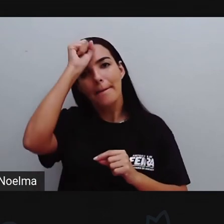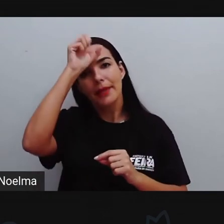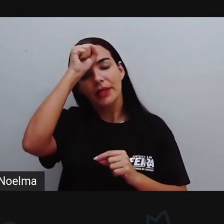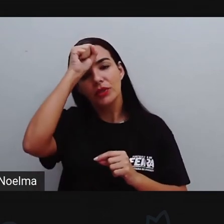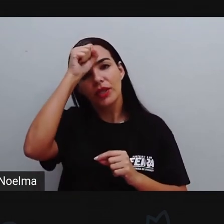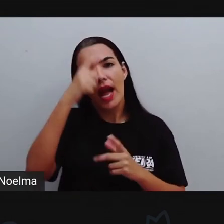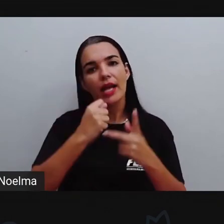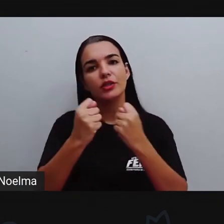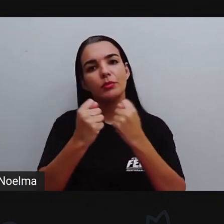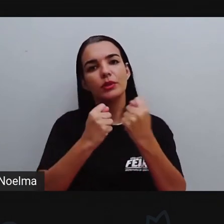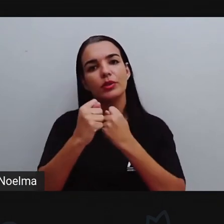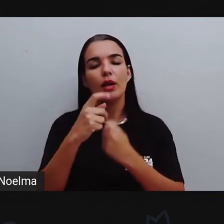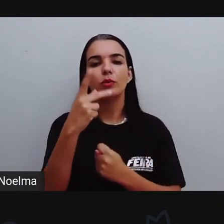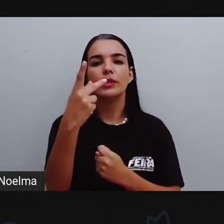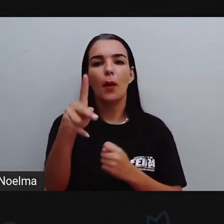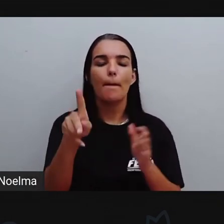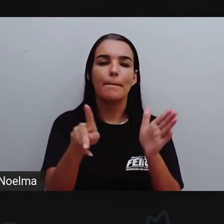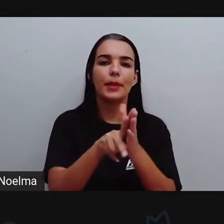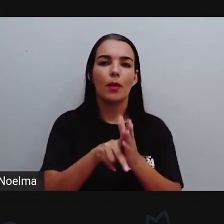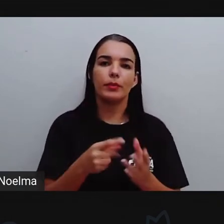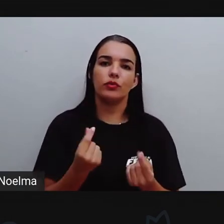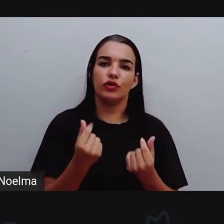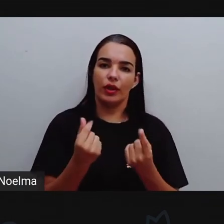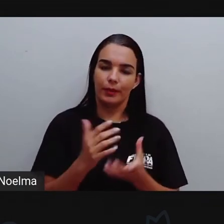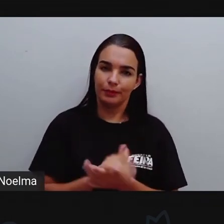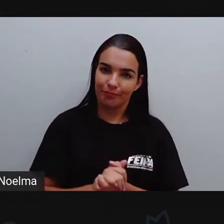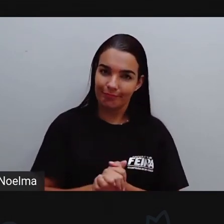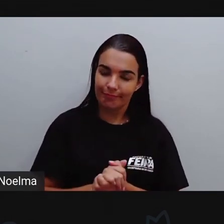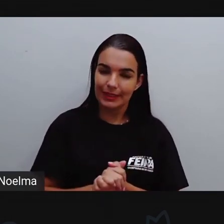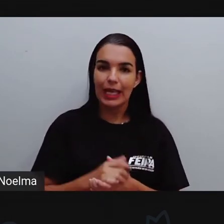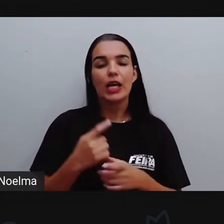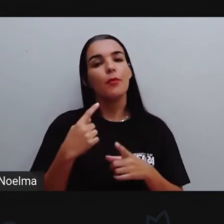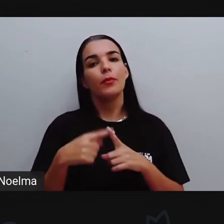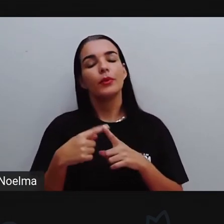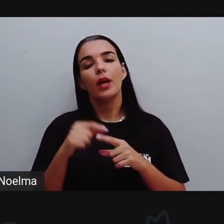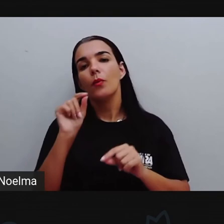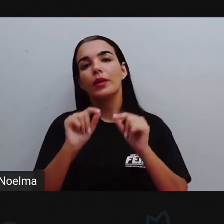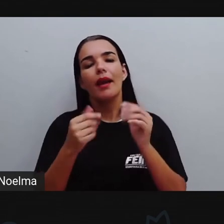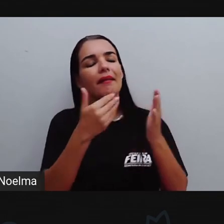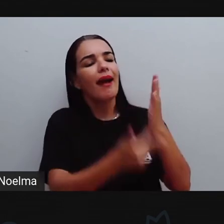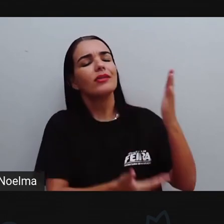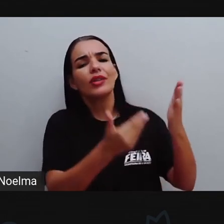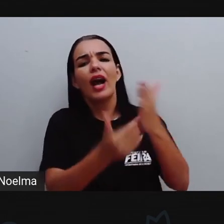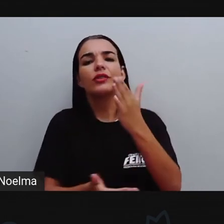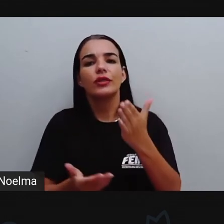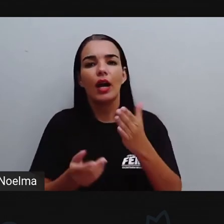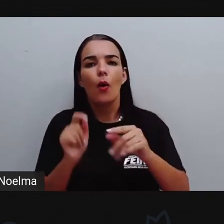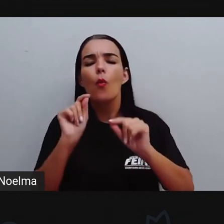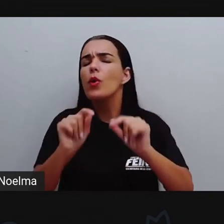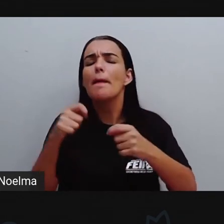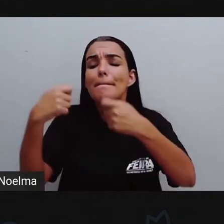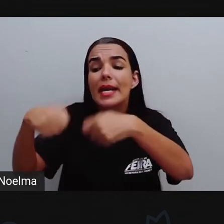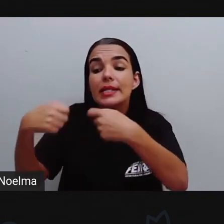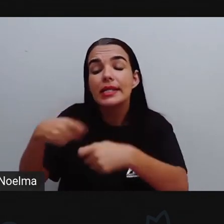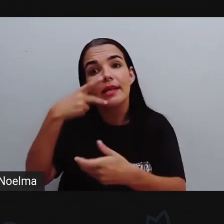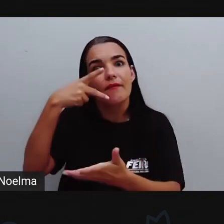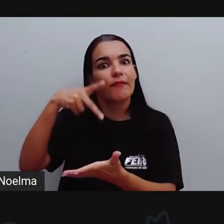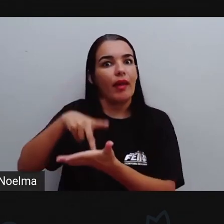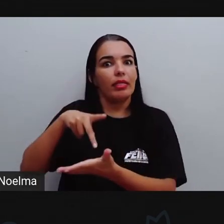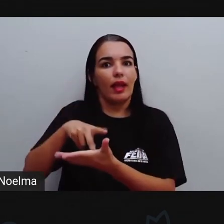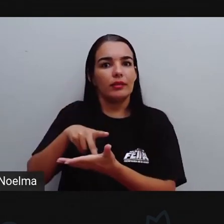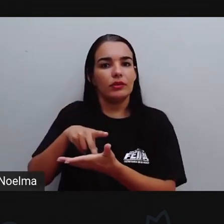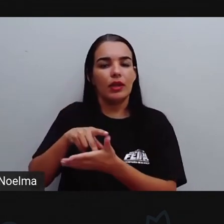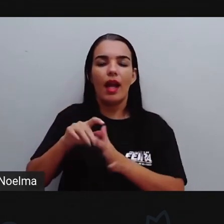seu dinheiro, quando você aprende a retirar ali do dinheiro, o que é o gasto, o que é necessário mesmo. A gente não